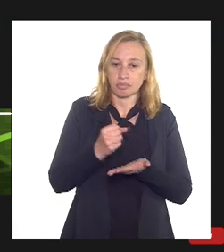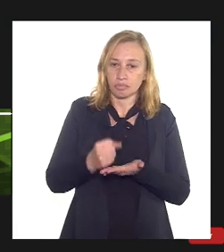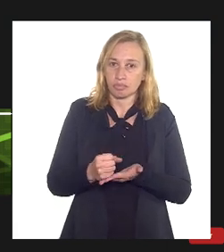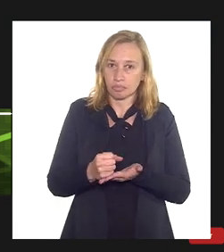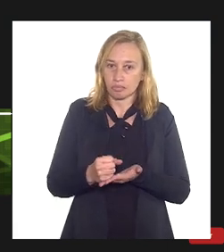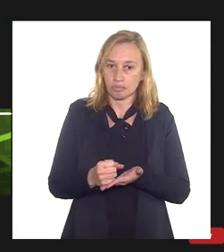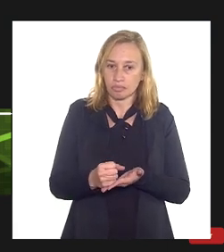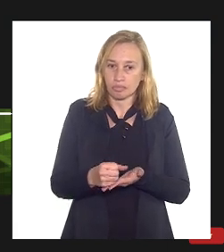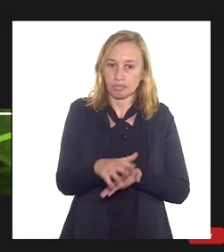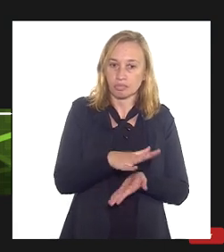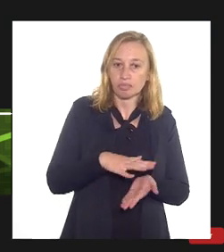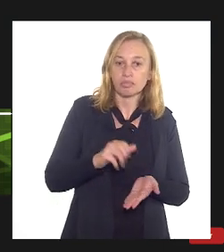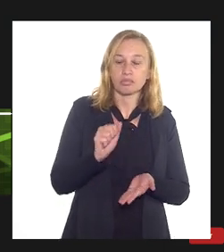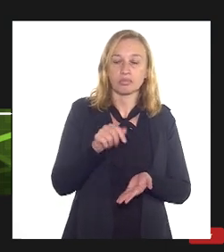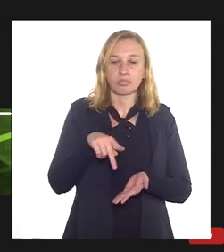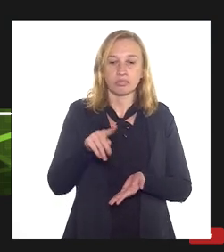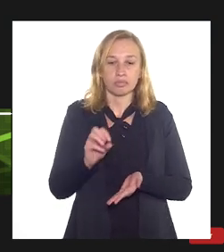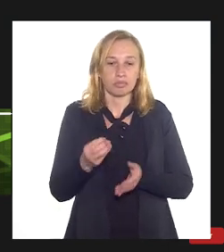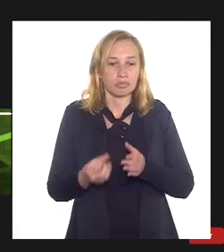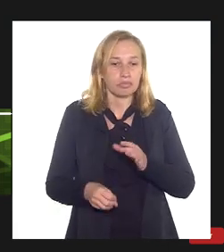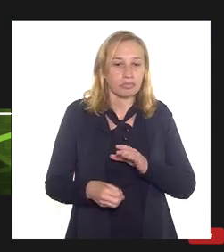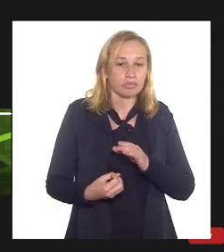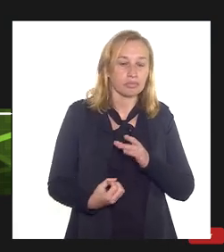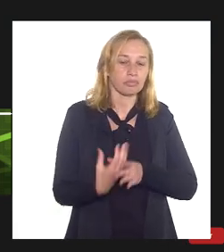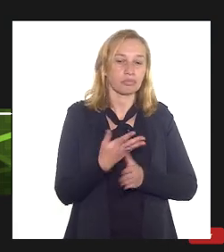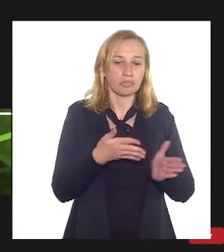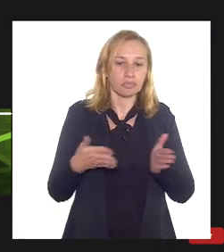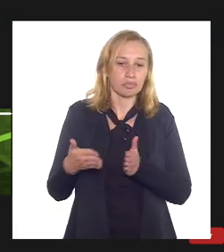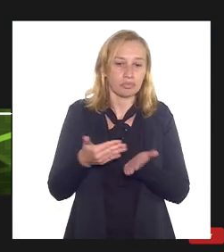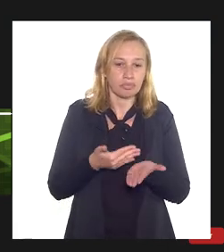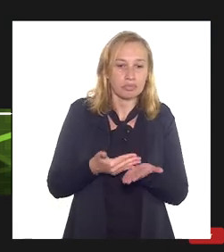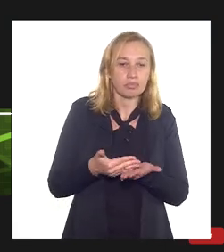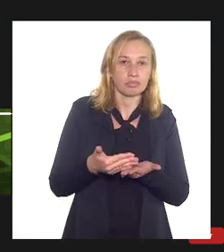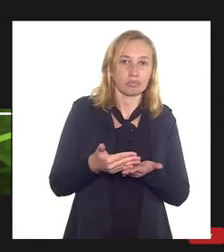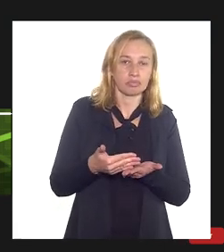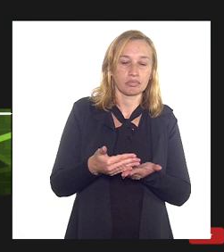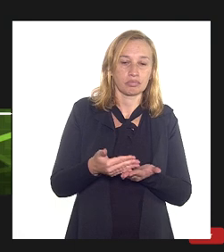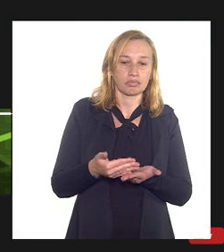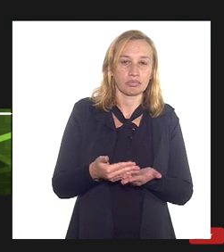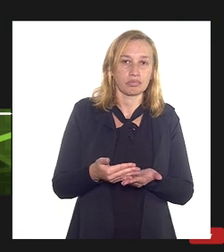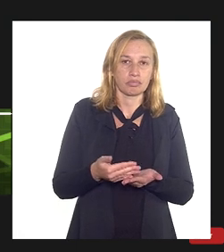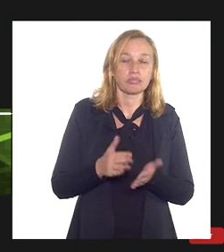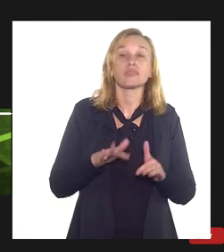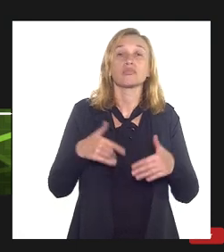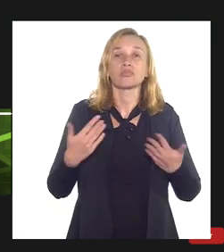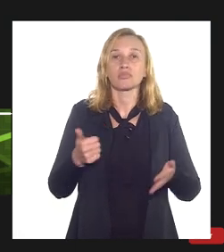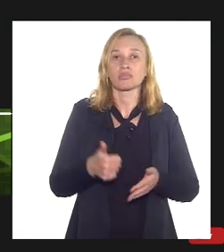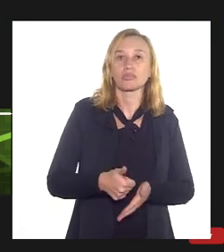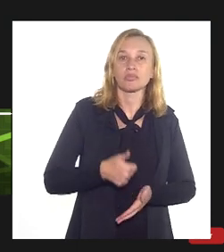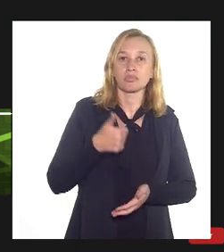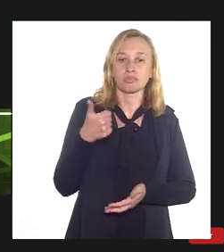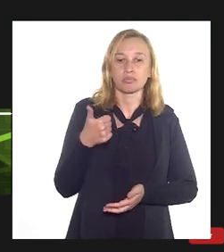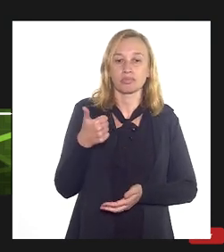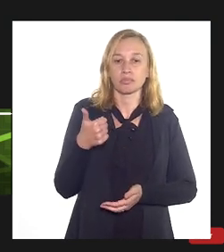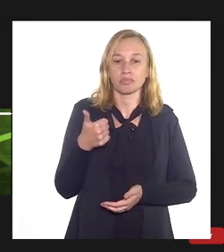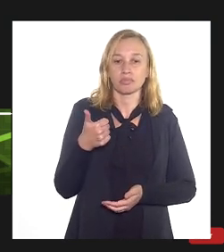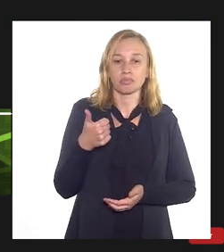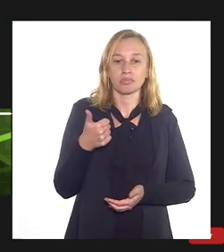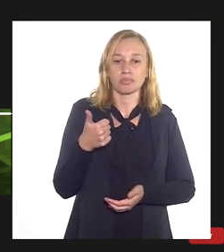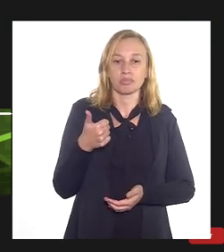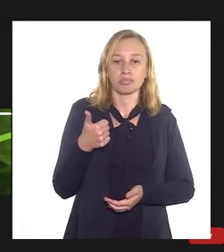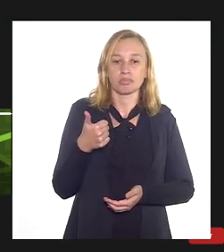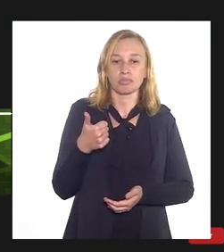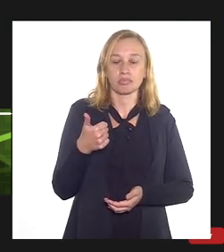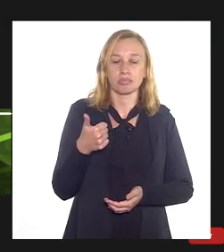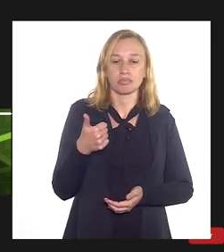no caso do campo produtor esteja ainda em fase de produção qual o melhor procedimento qual o procedimento na